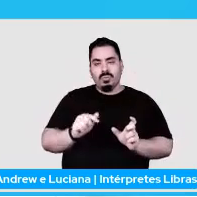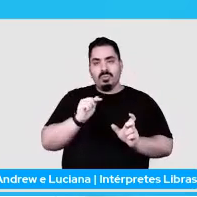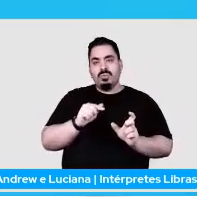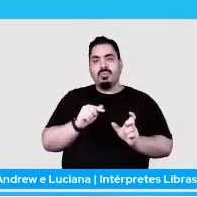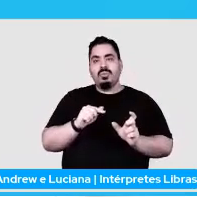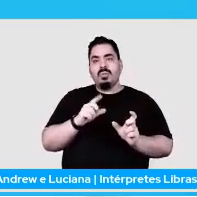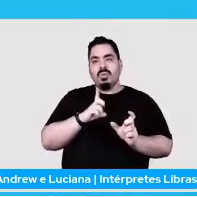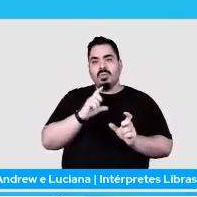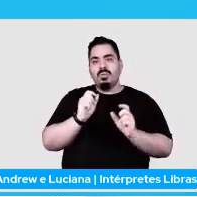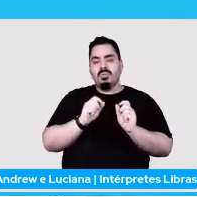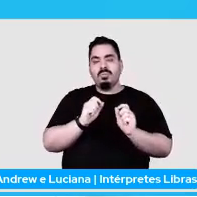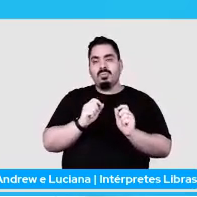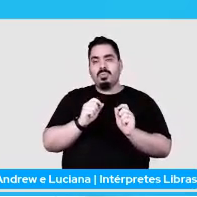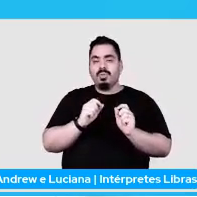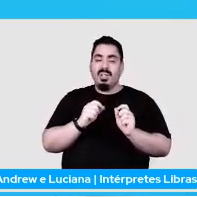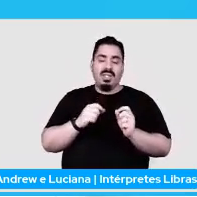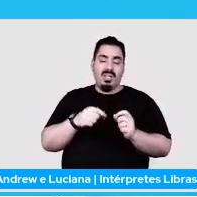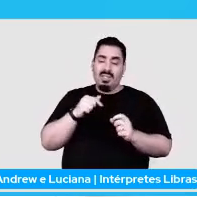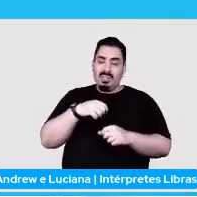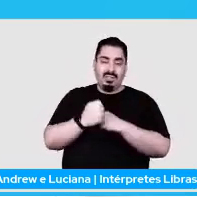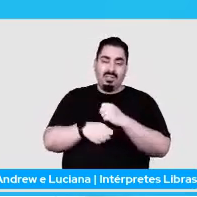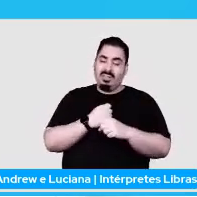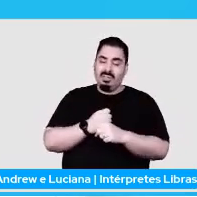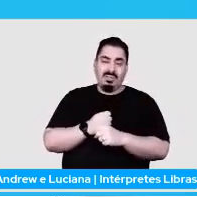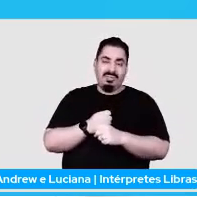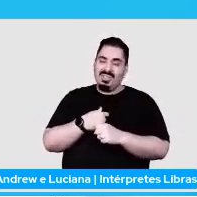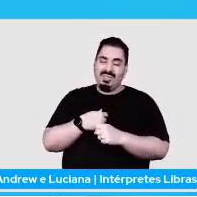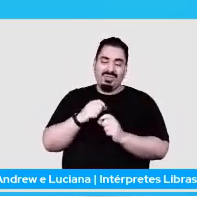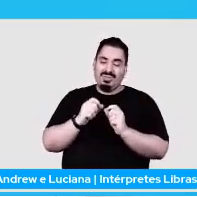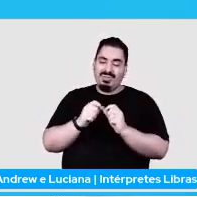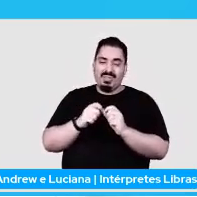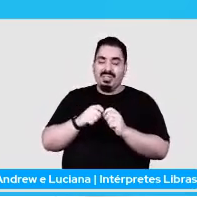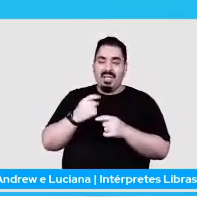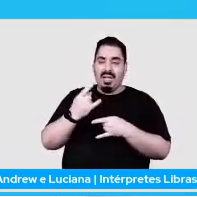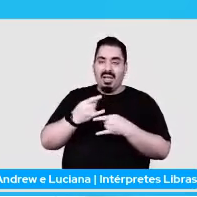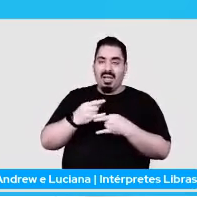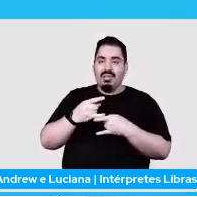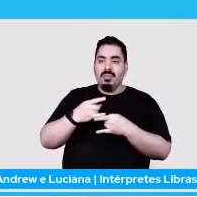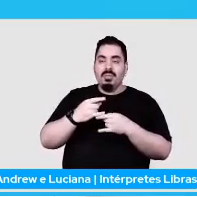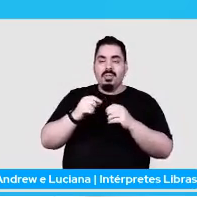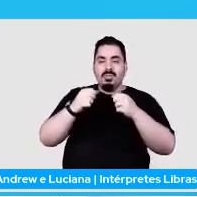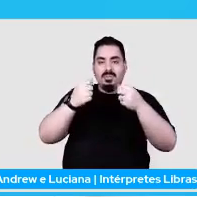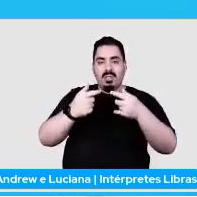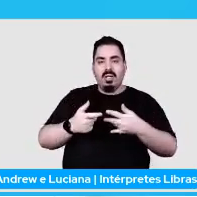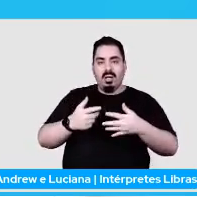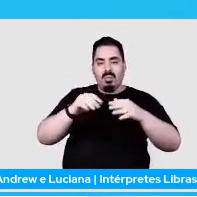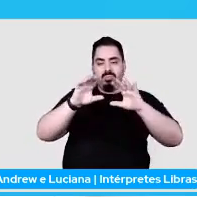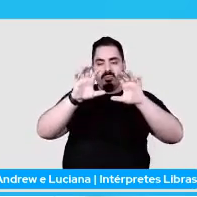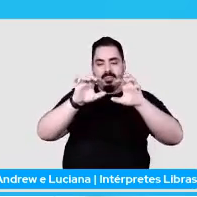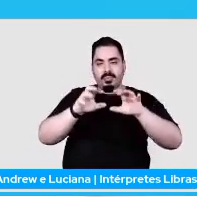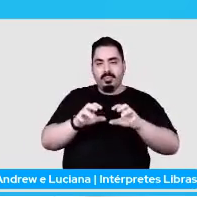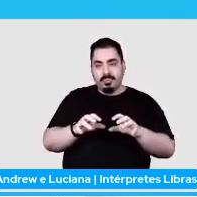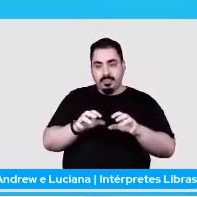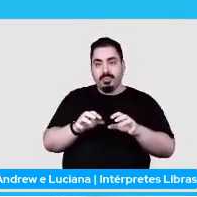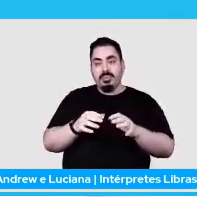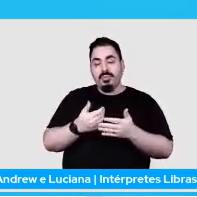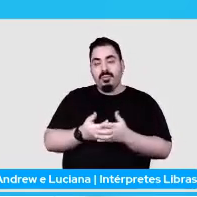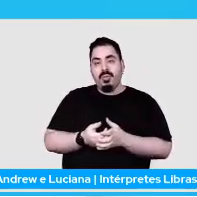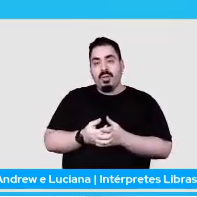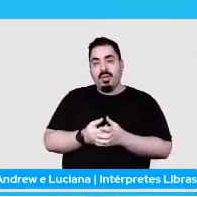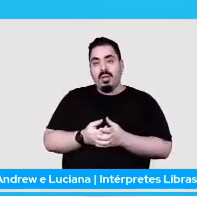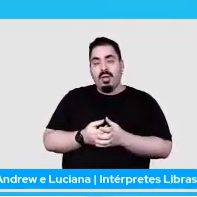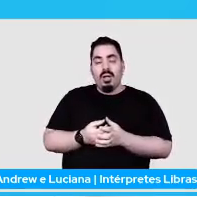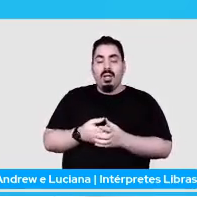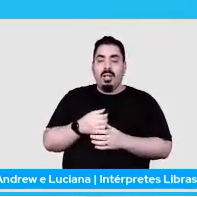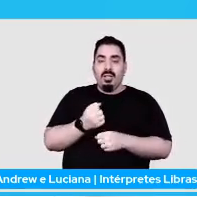de fazer live code de novo. No passado eu vivi perigosamente e eu fiz o live code, mas esse ano eu não tive